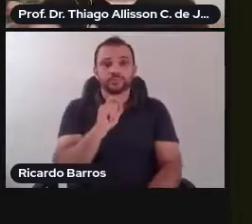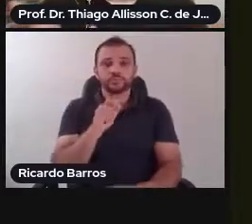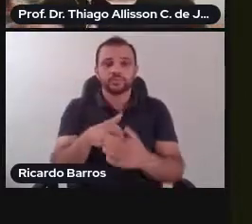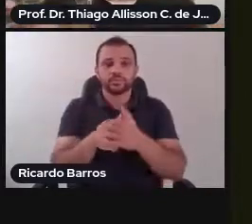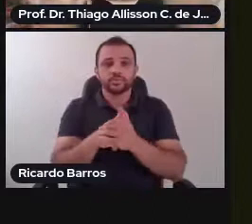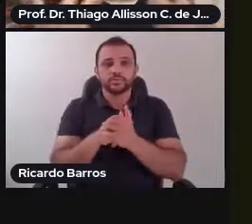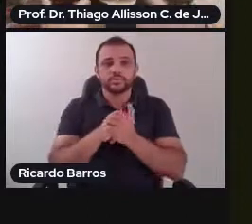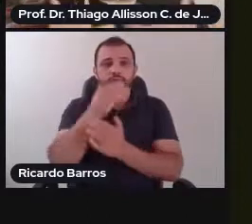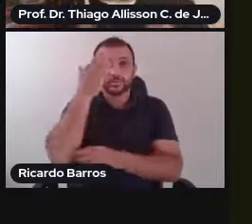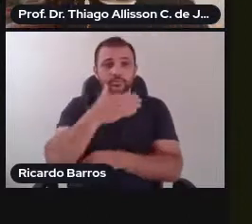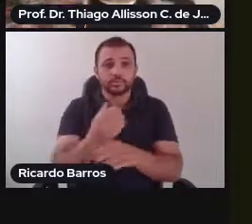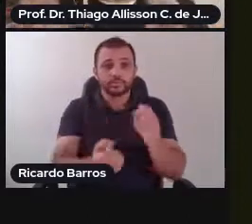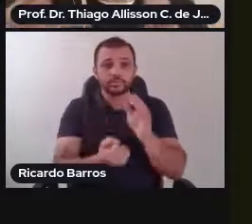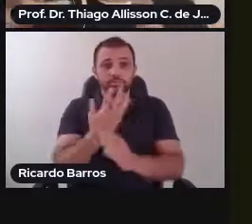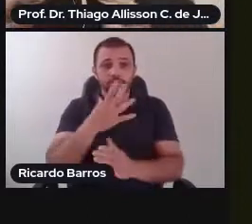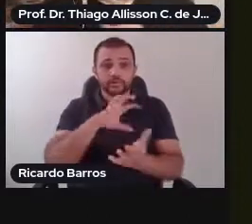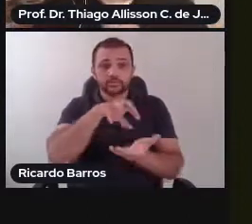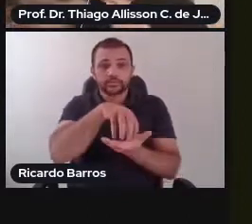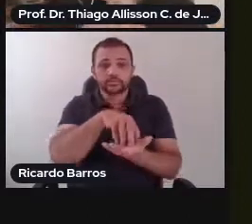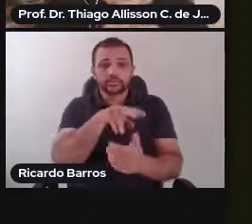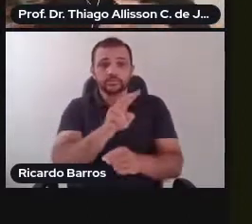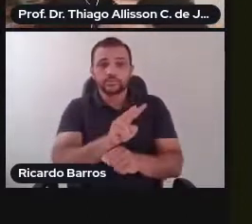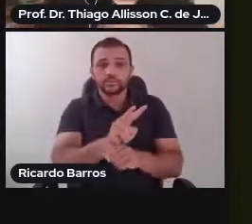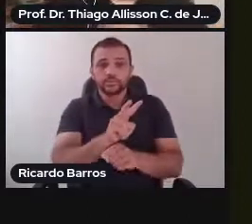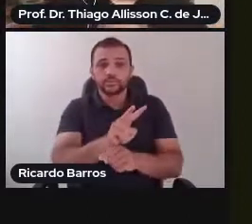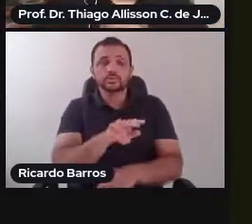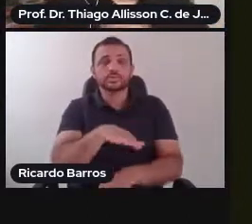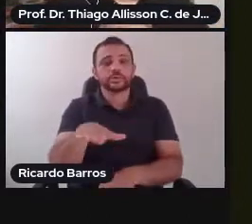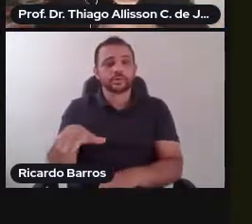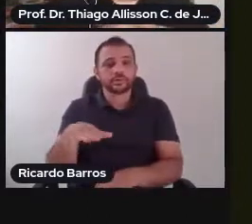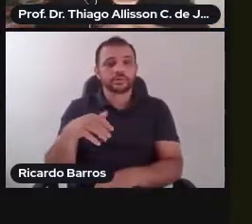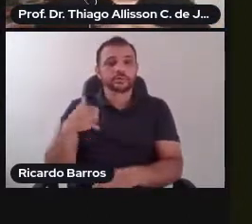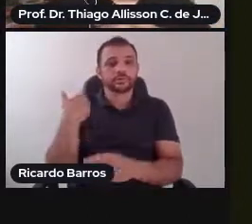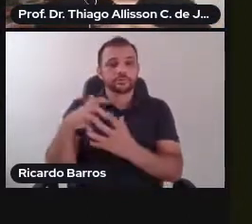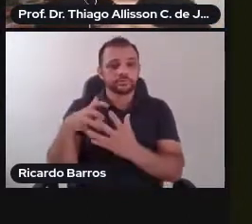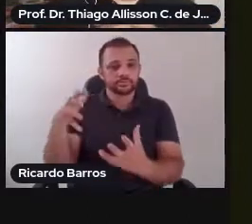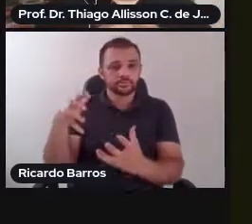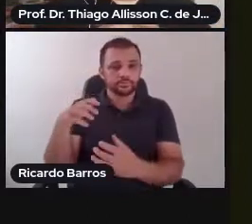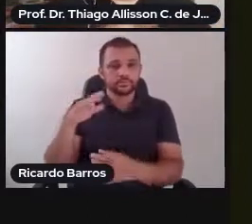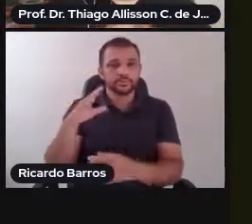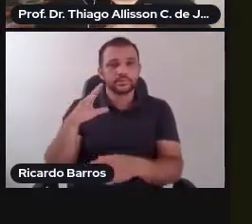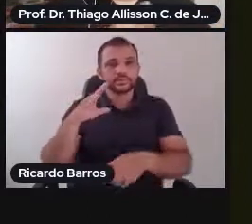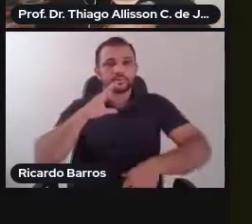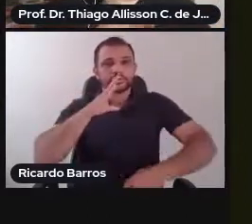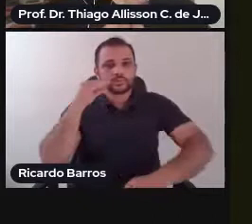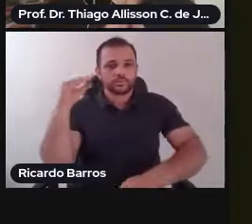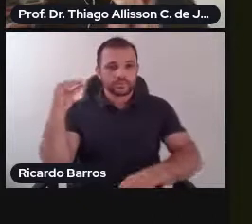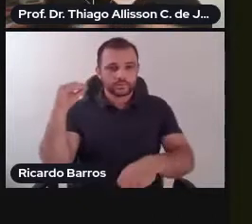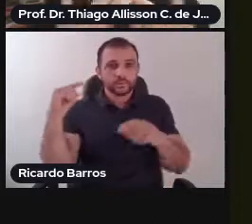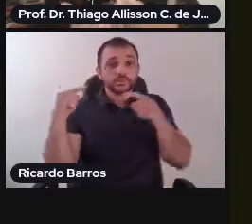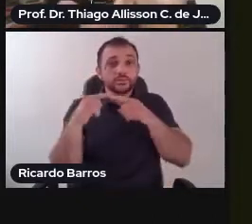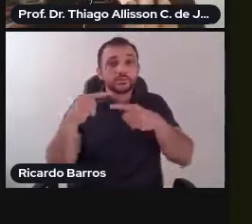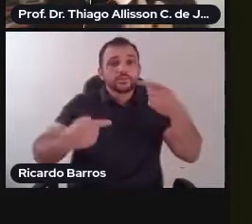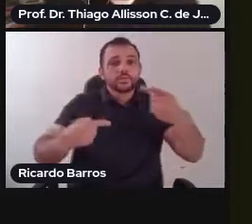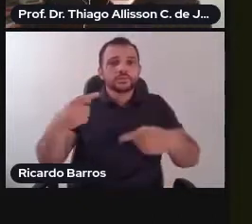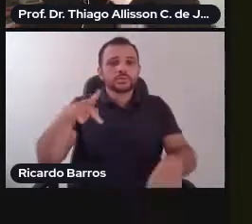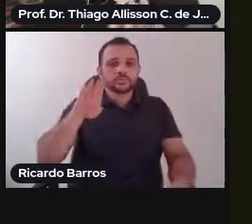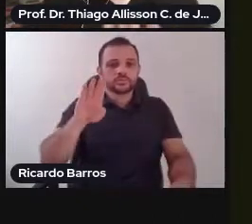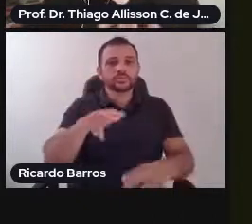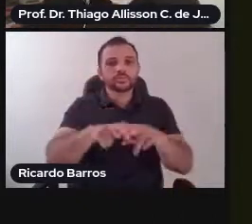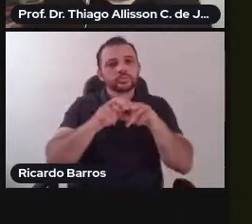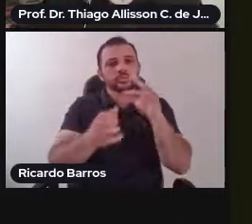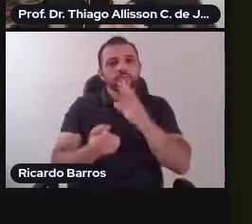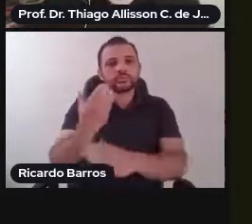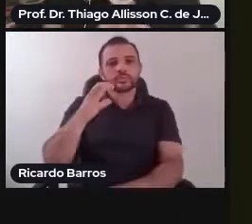intersetorial. Aqui no Maranhão nós temos o CPCA e compreenda portanto que isso é uma